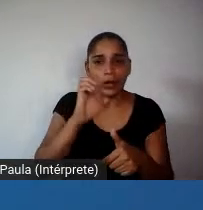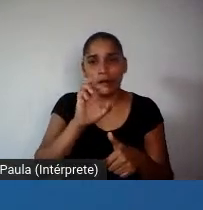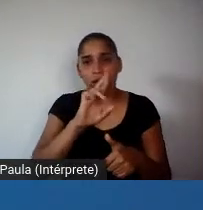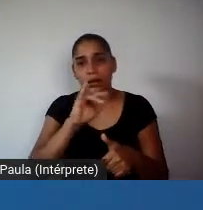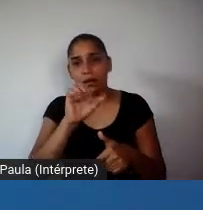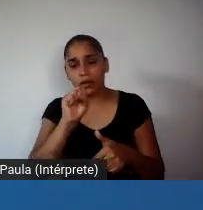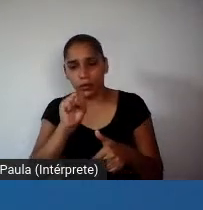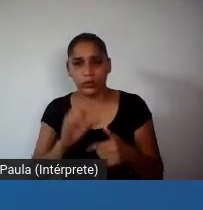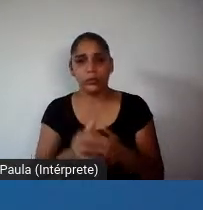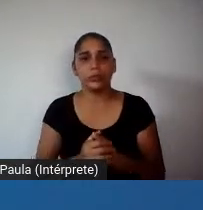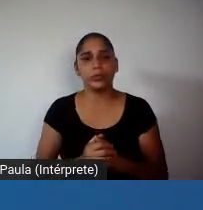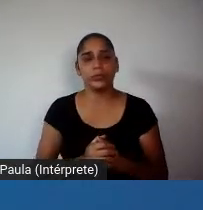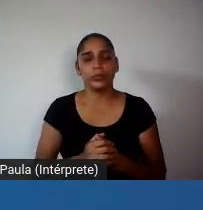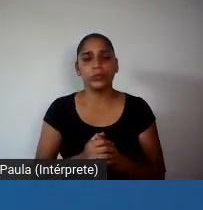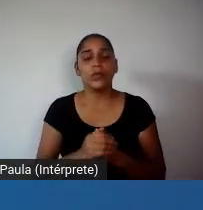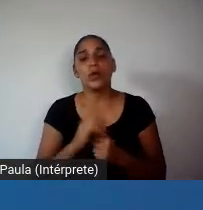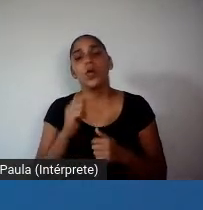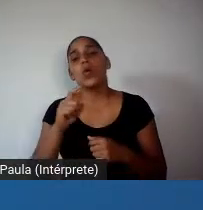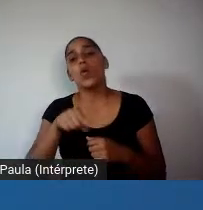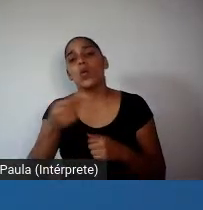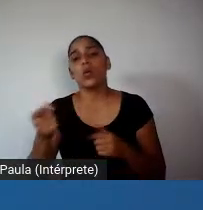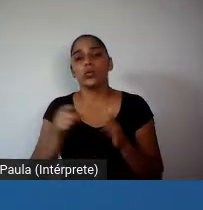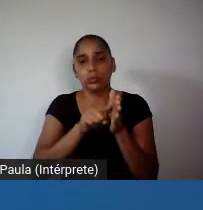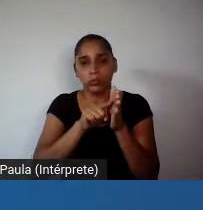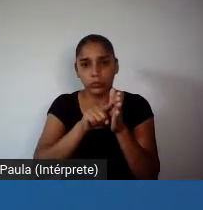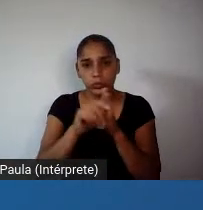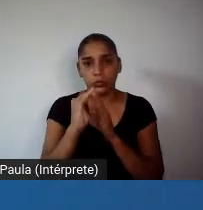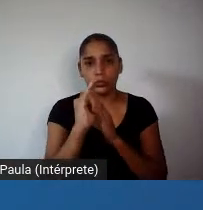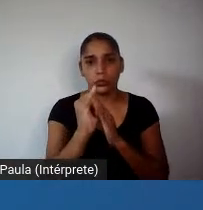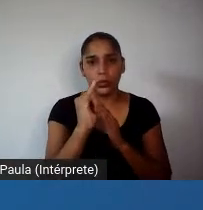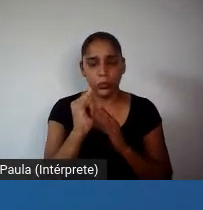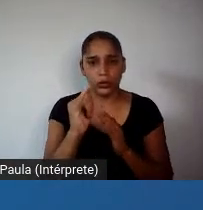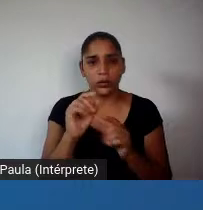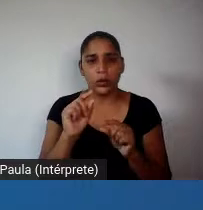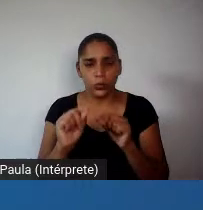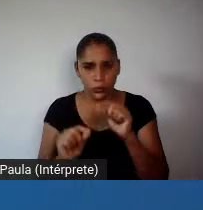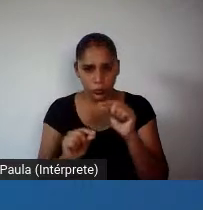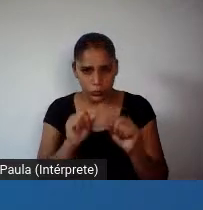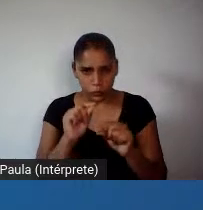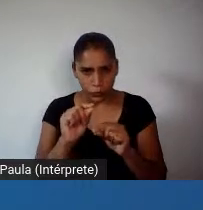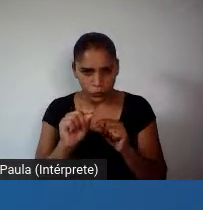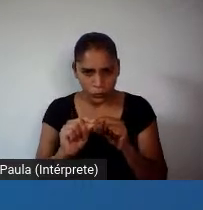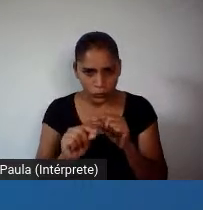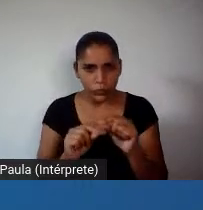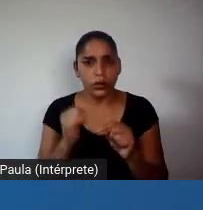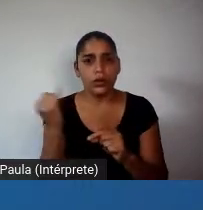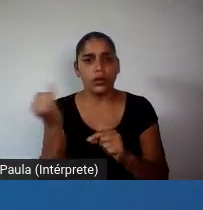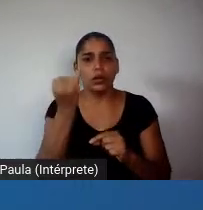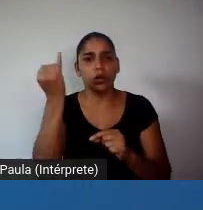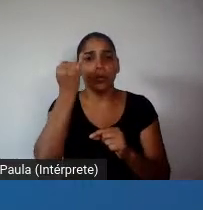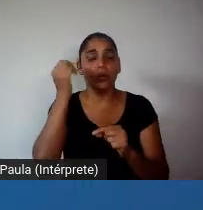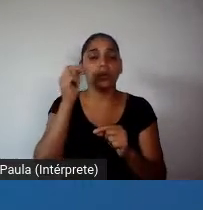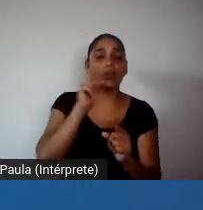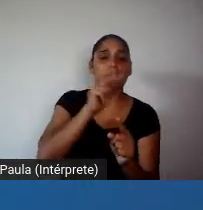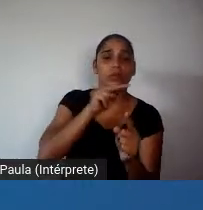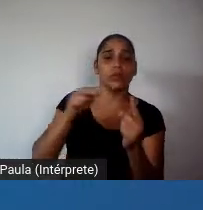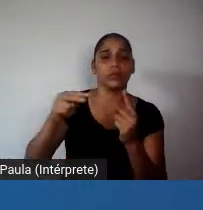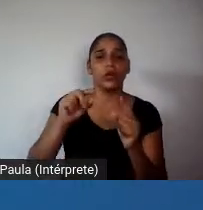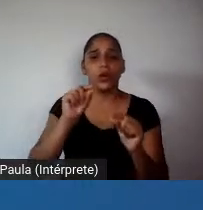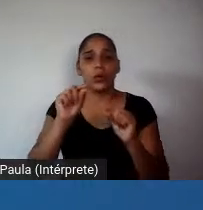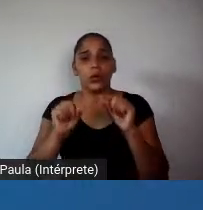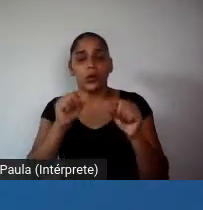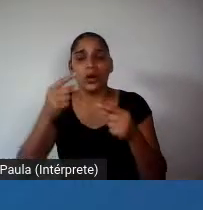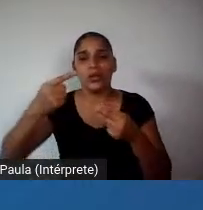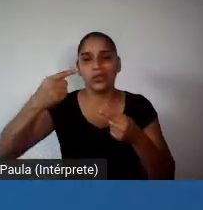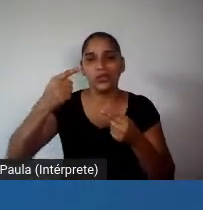eu acho que mostra essa perspectiva, mais do que a marca do complexo, o que me importa aqui é a visão, é esse